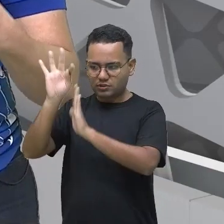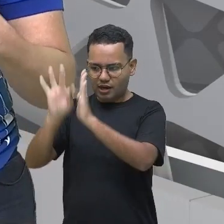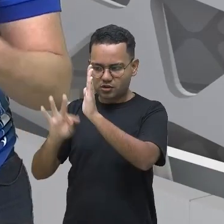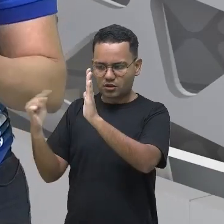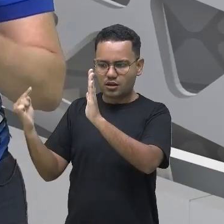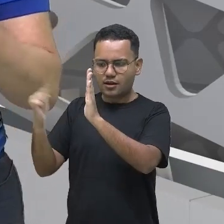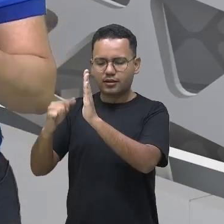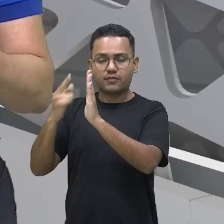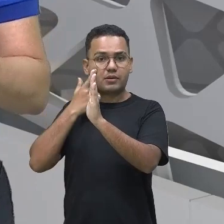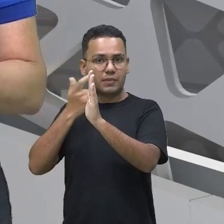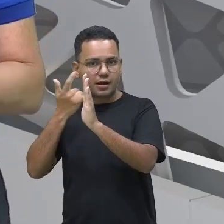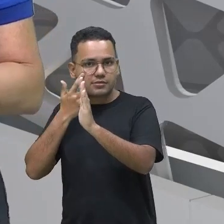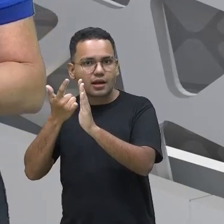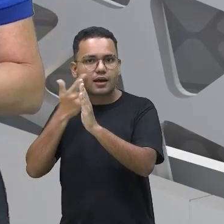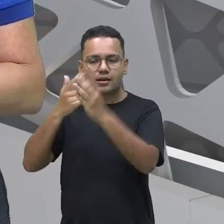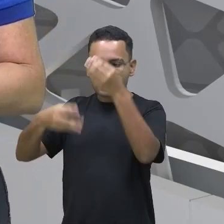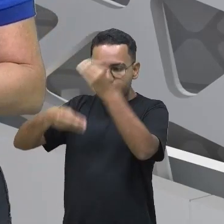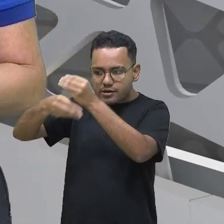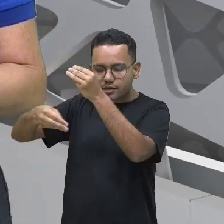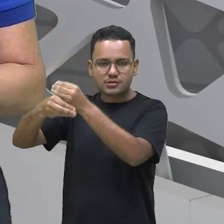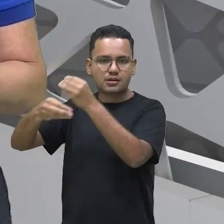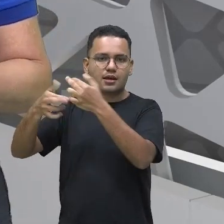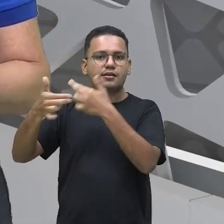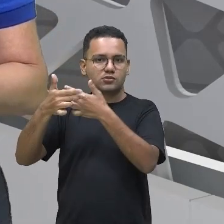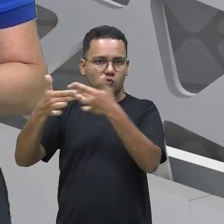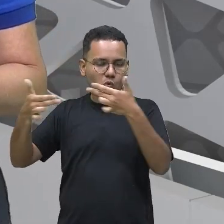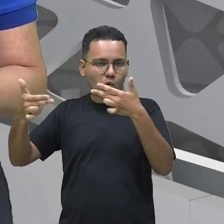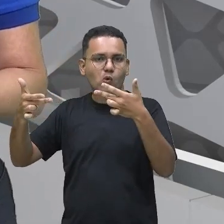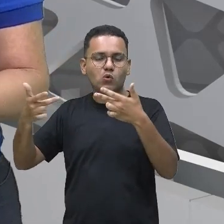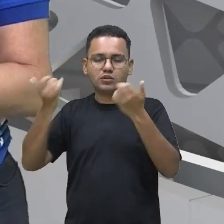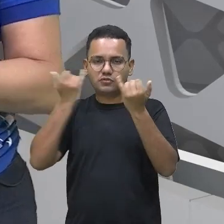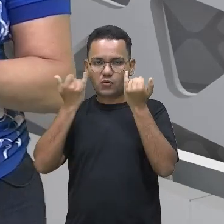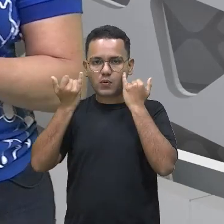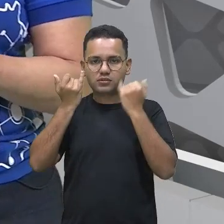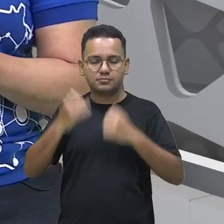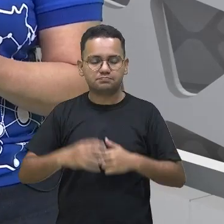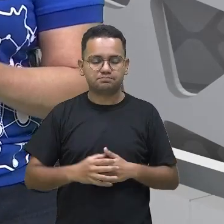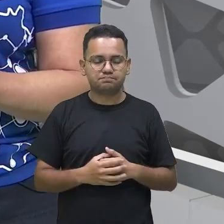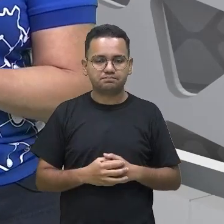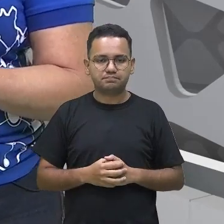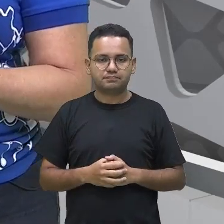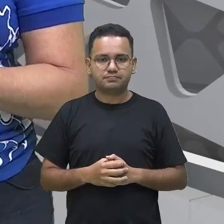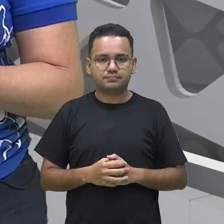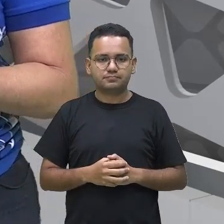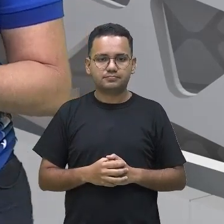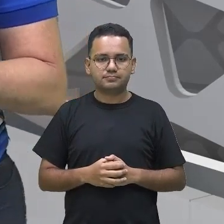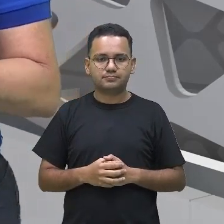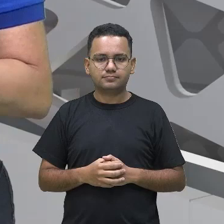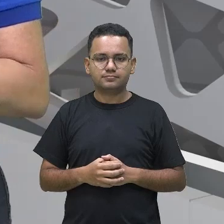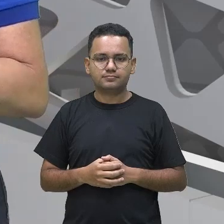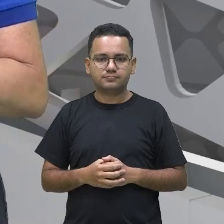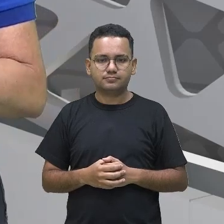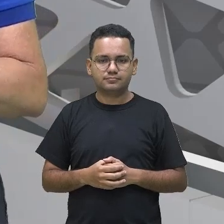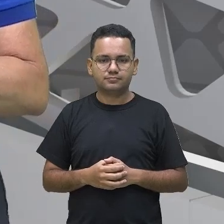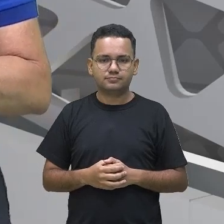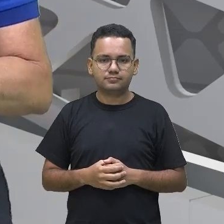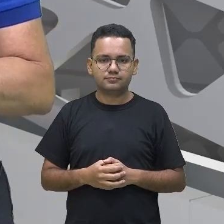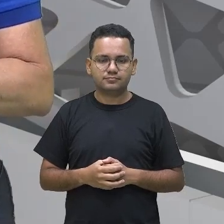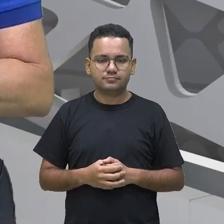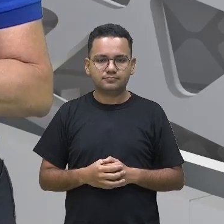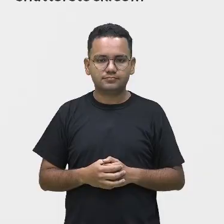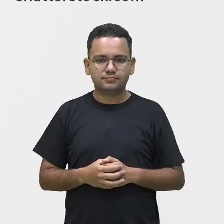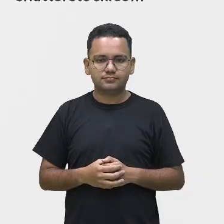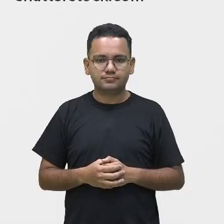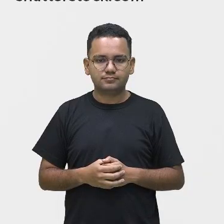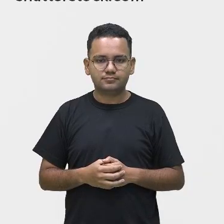acrescentar mais informações no seu texto. Então, gente vai ver alguns tipos